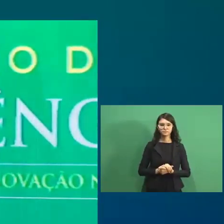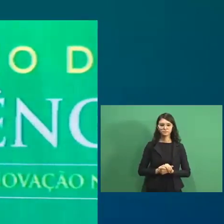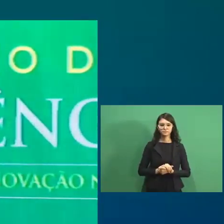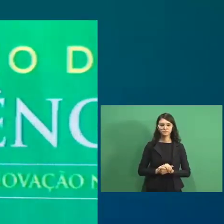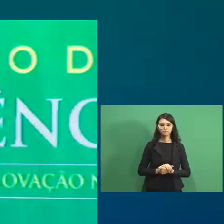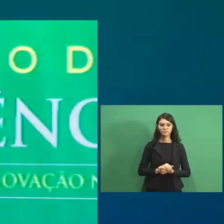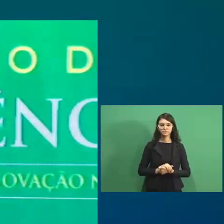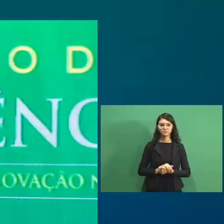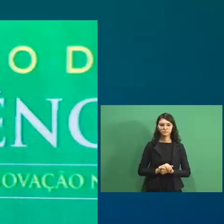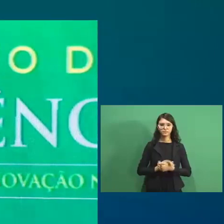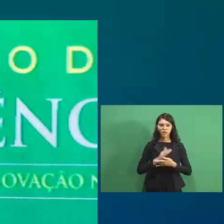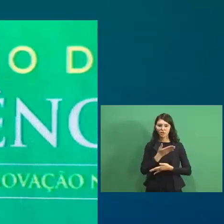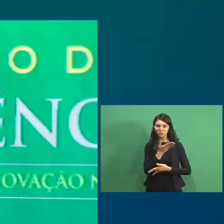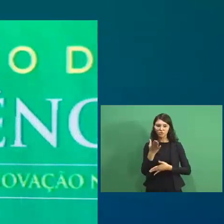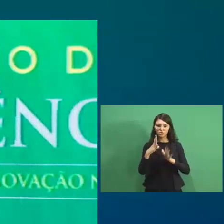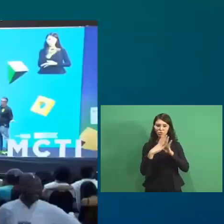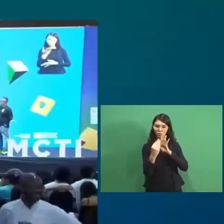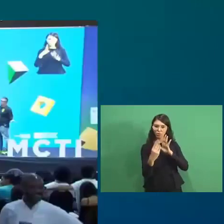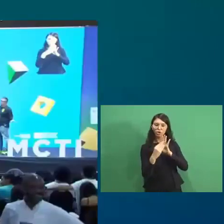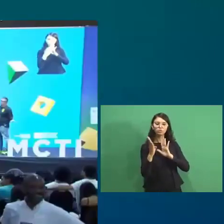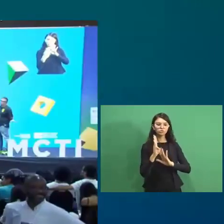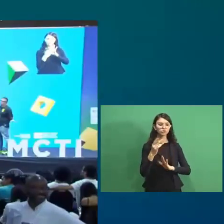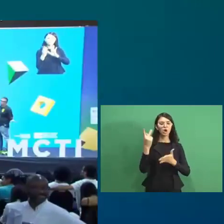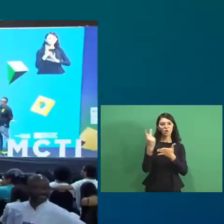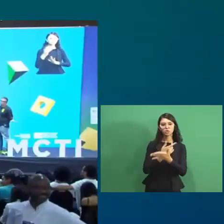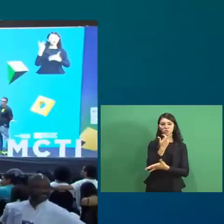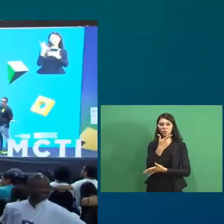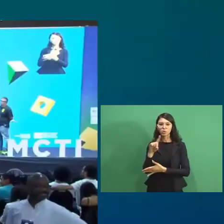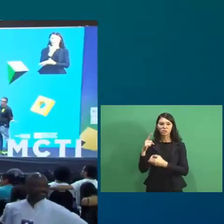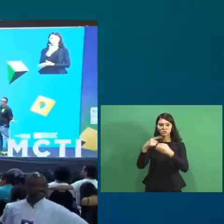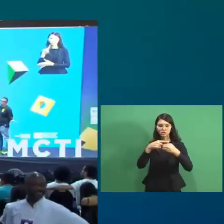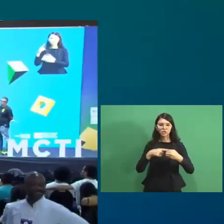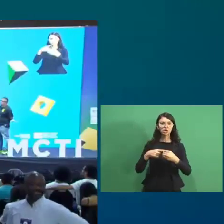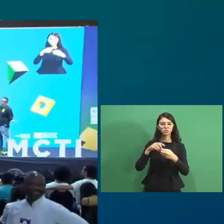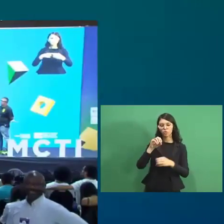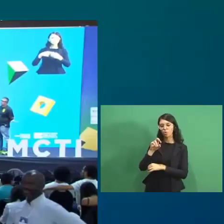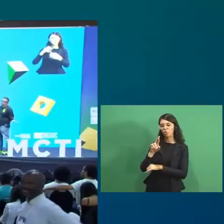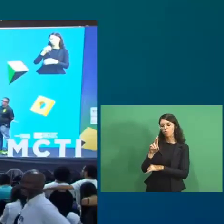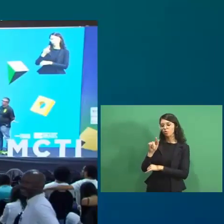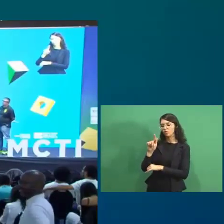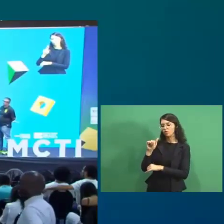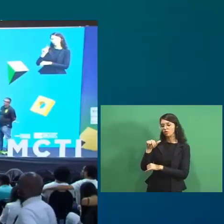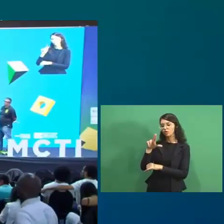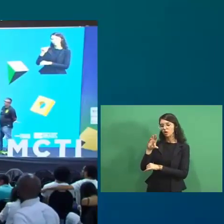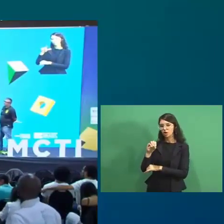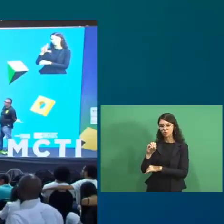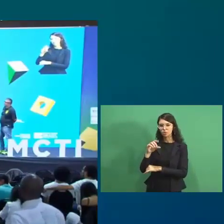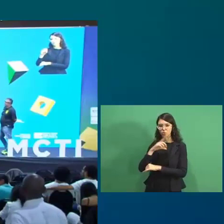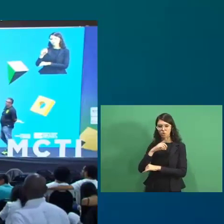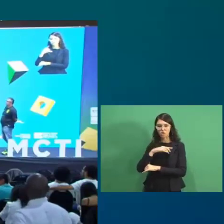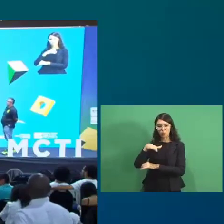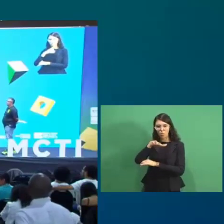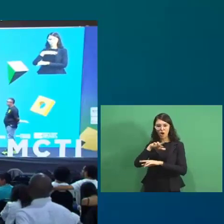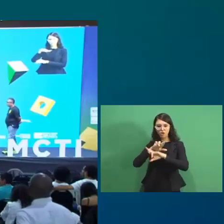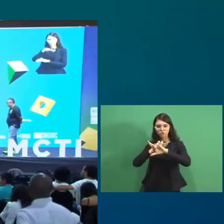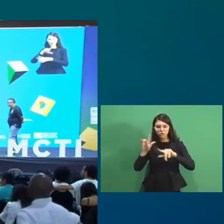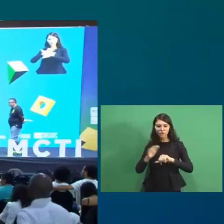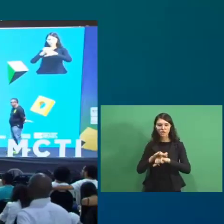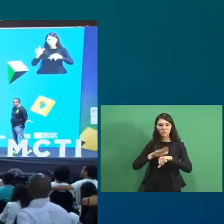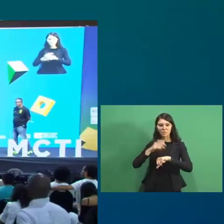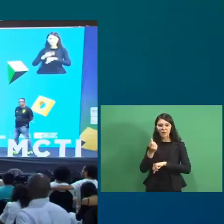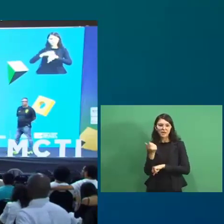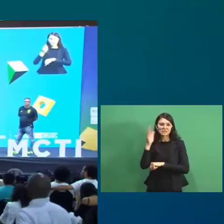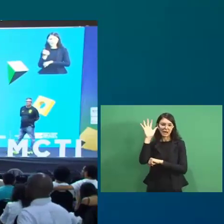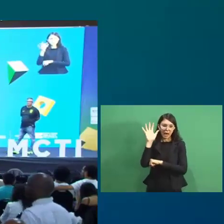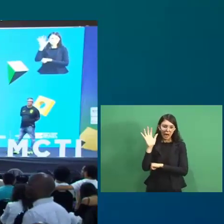Vocês, um modelo que está funcionando em algumas cidades de orgânico, porque o orgânico, ele tem um cliente diferente, né, um pouco mais caro, não é todo